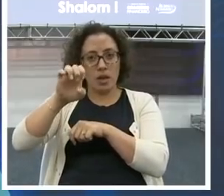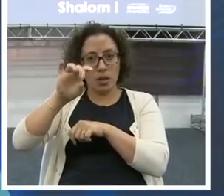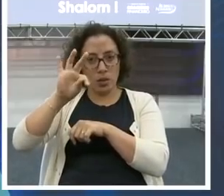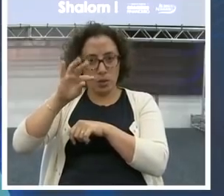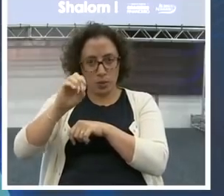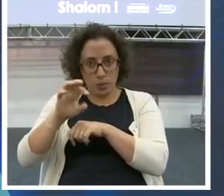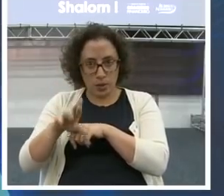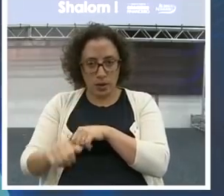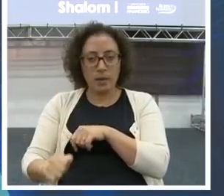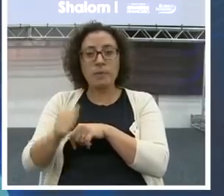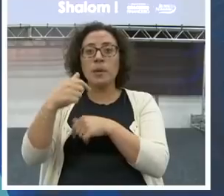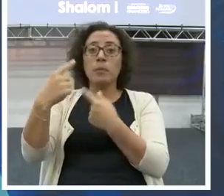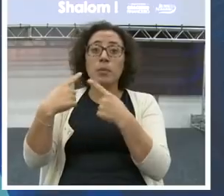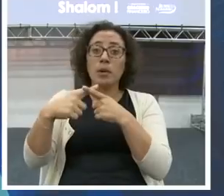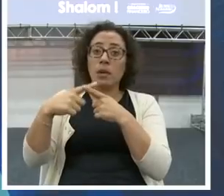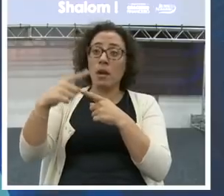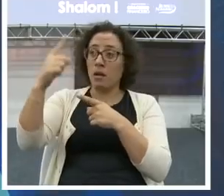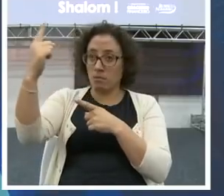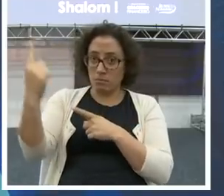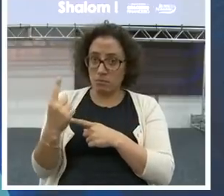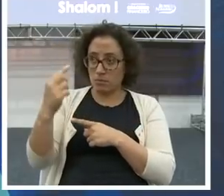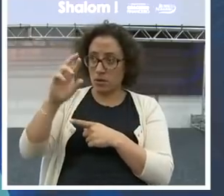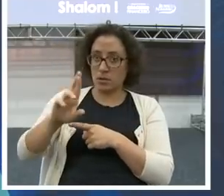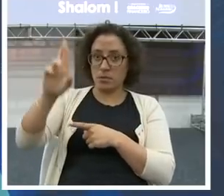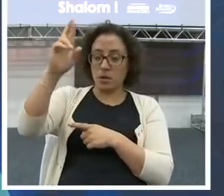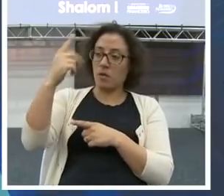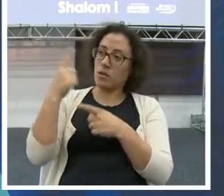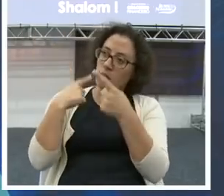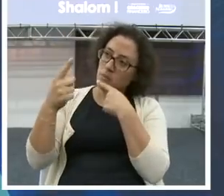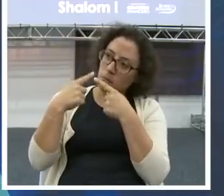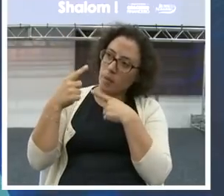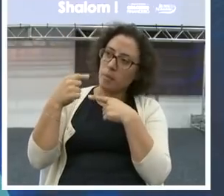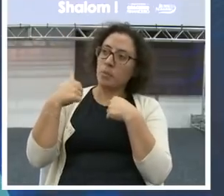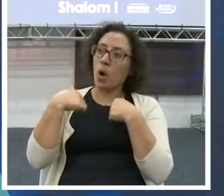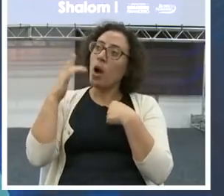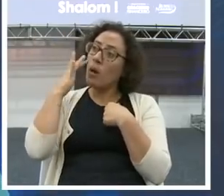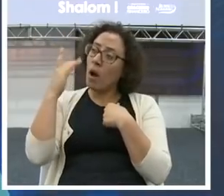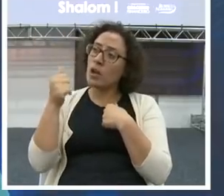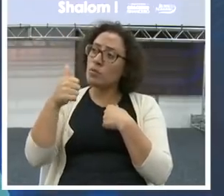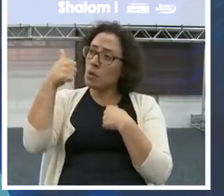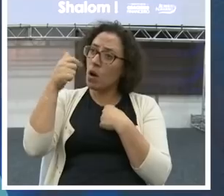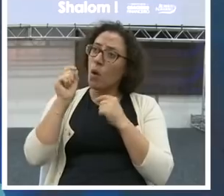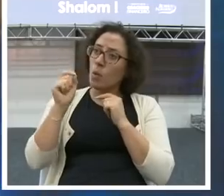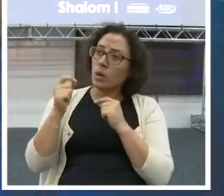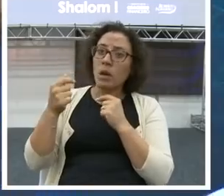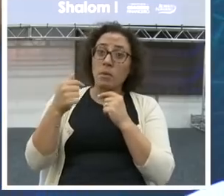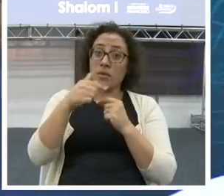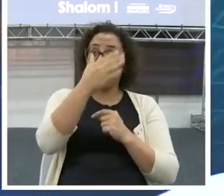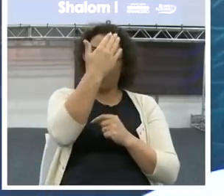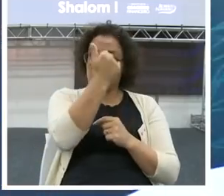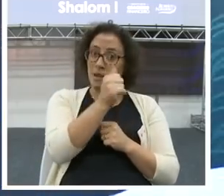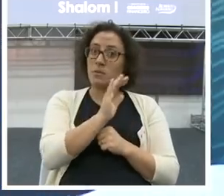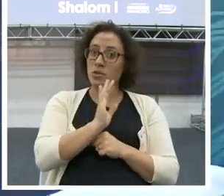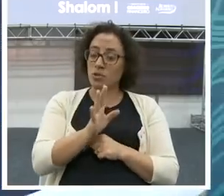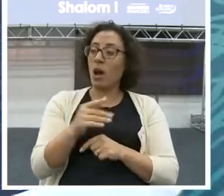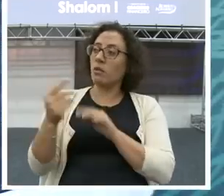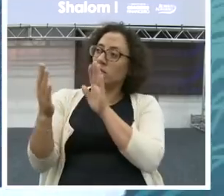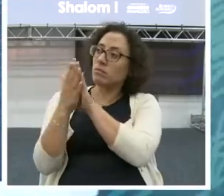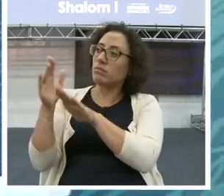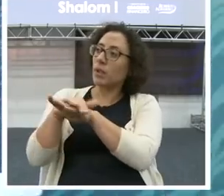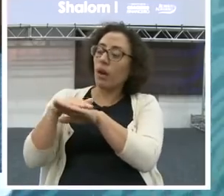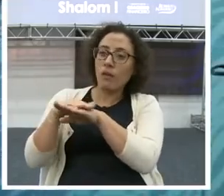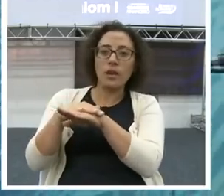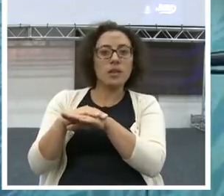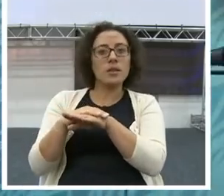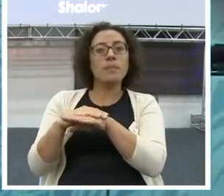as melhores operações para o seu dinheiro. Então, você começa a crescer. Só que, interessante que investimento, ele não é uma coisa assim que,